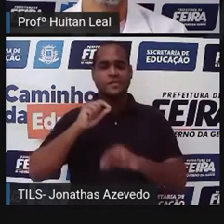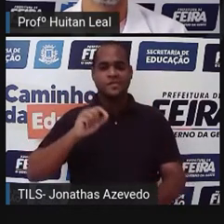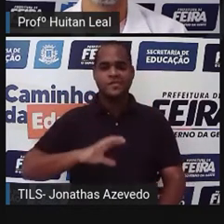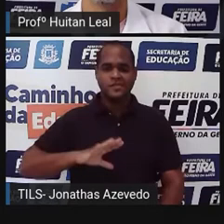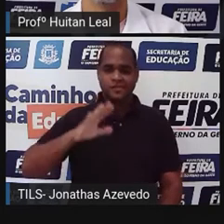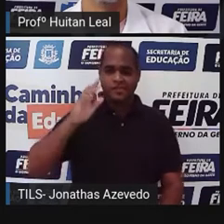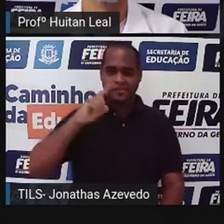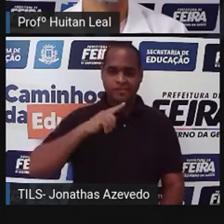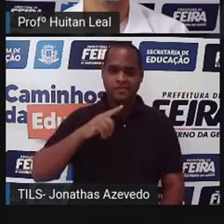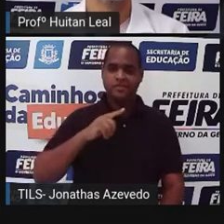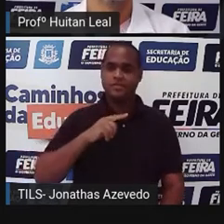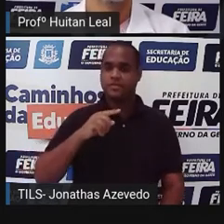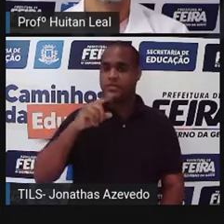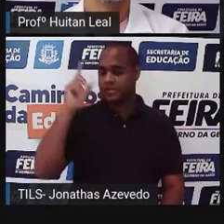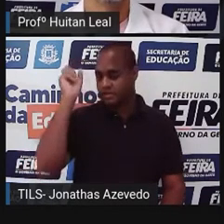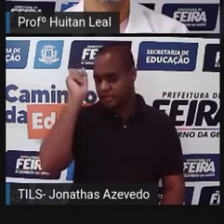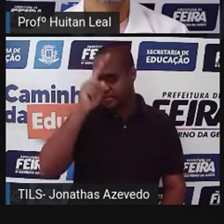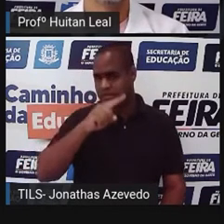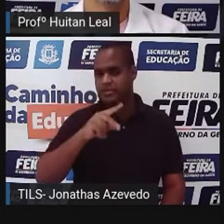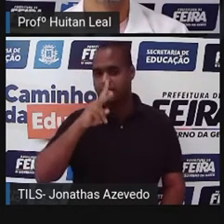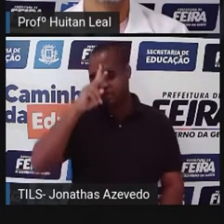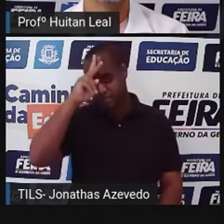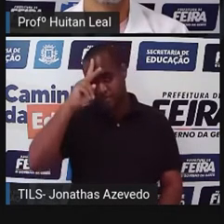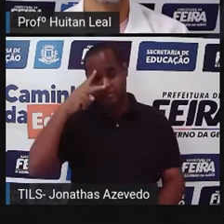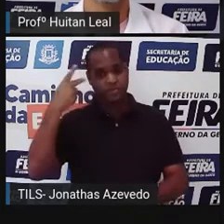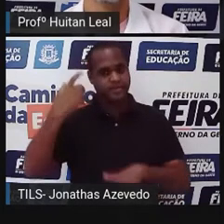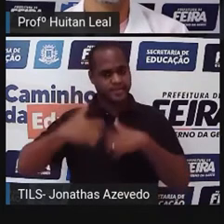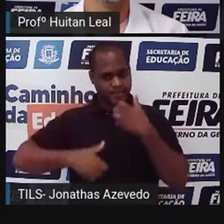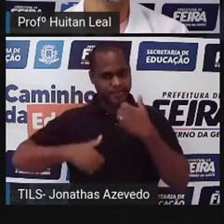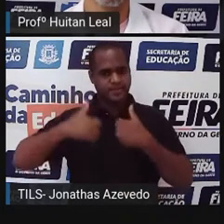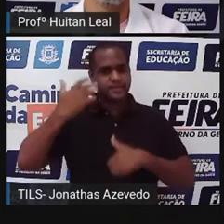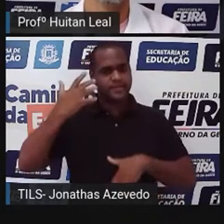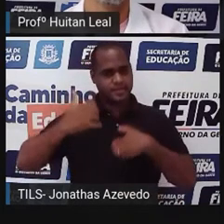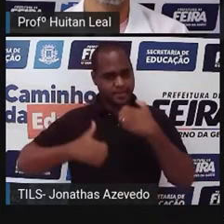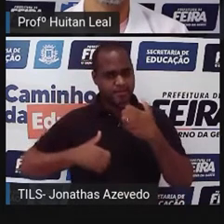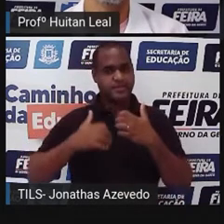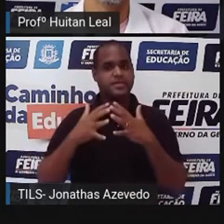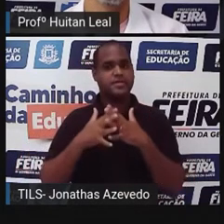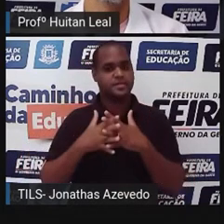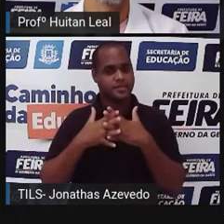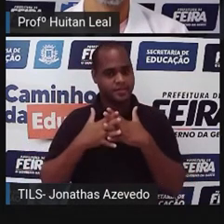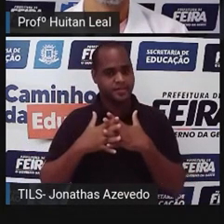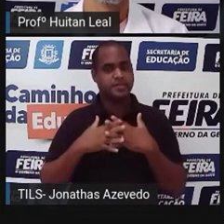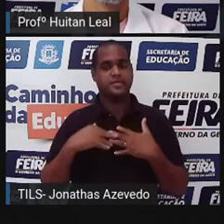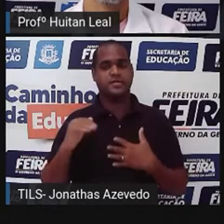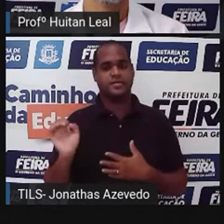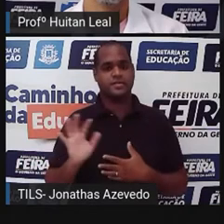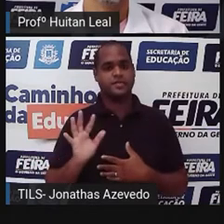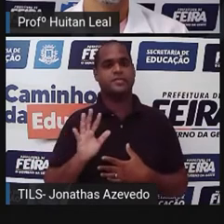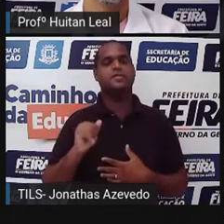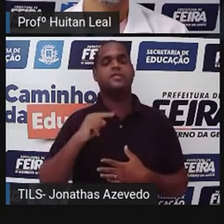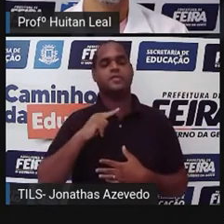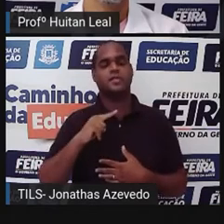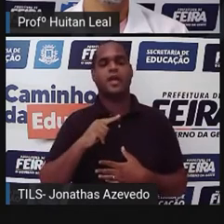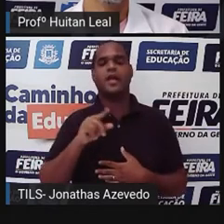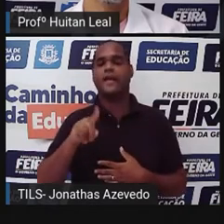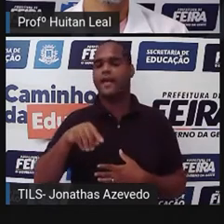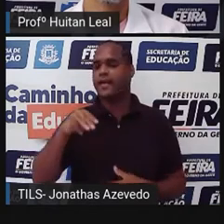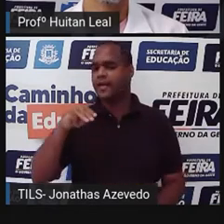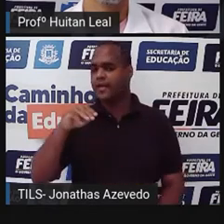da história, a coisa, a trama já está se complicando mais para Maria Nula. Dona Mercedes,